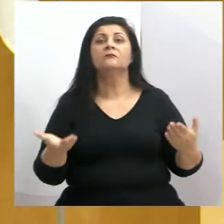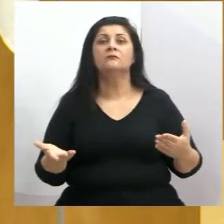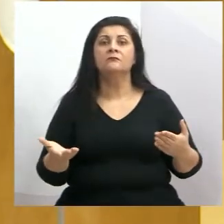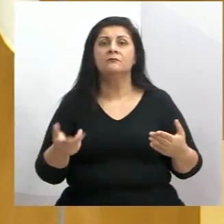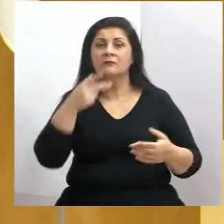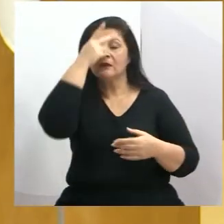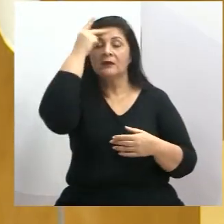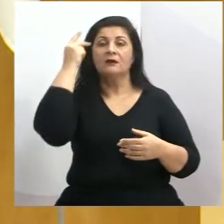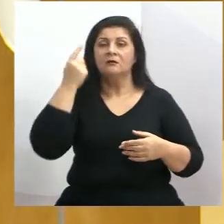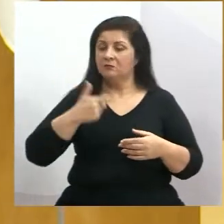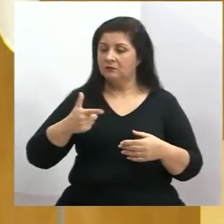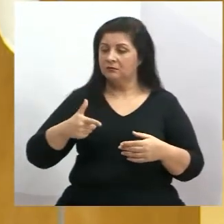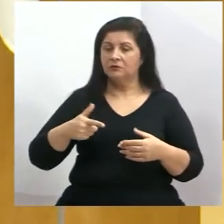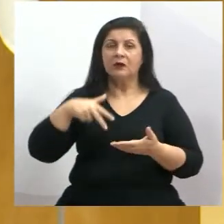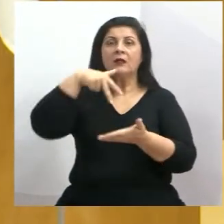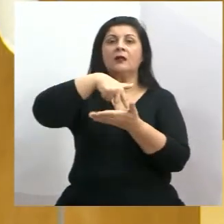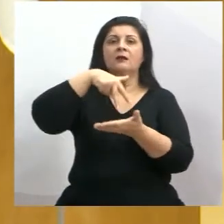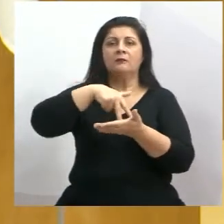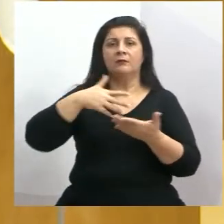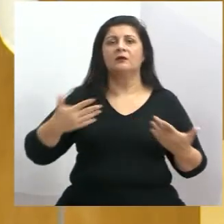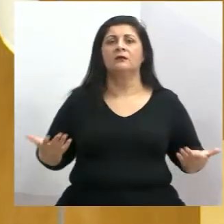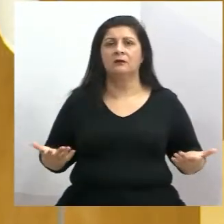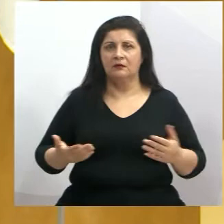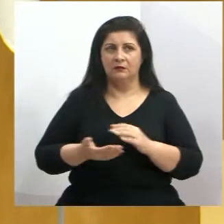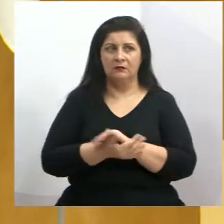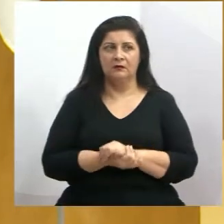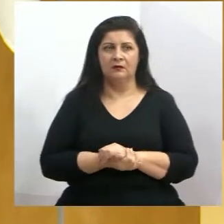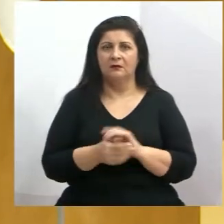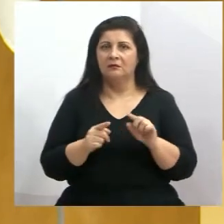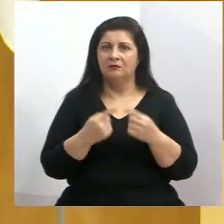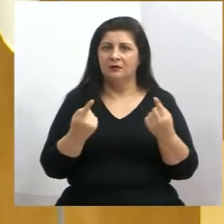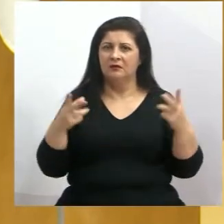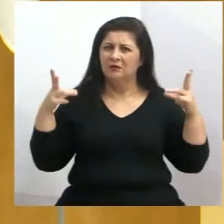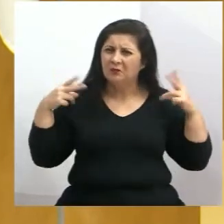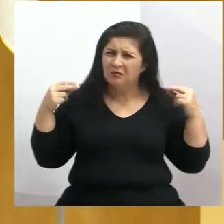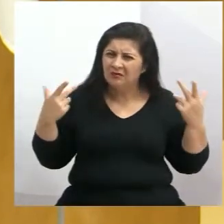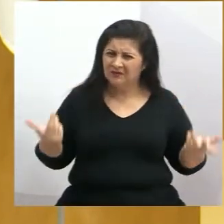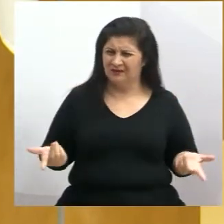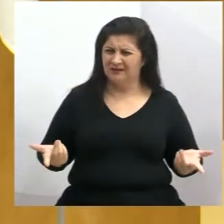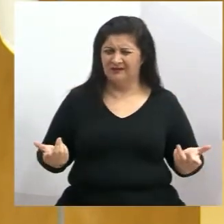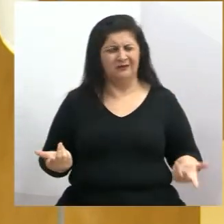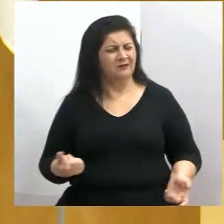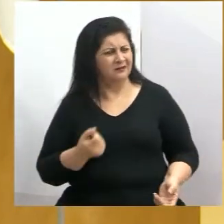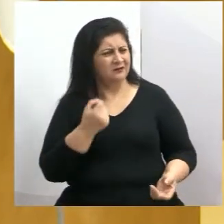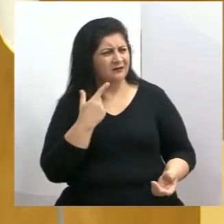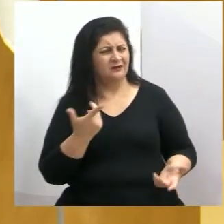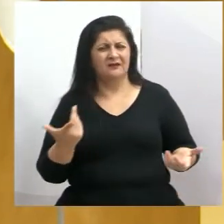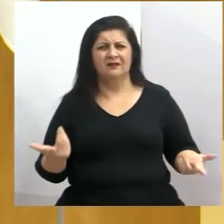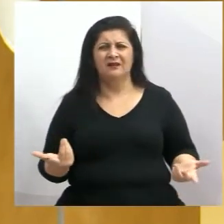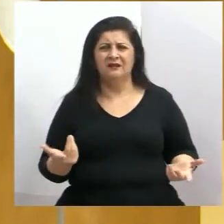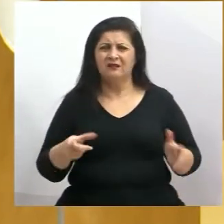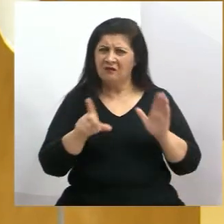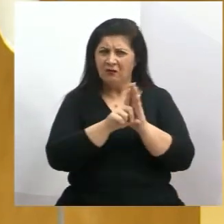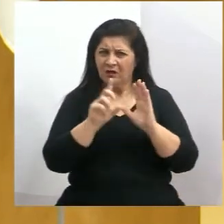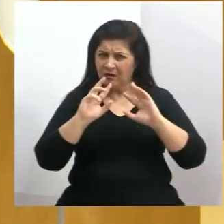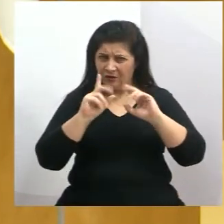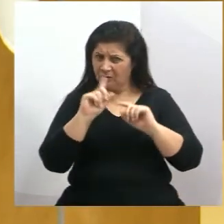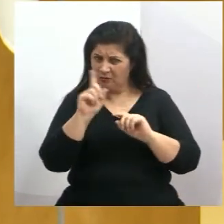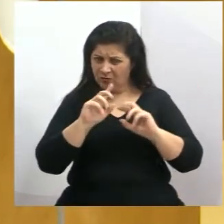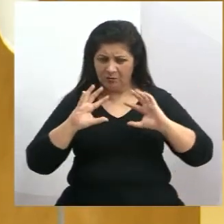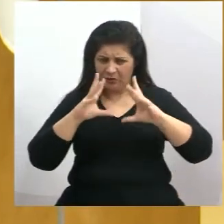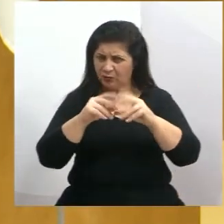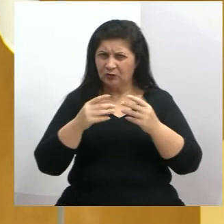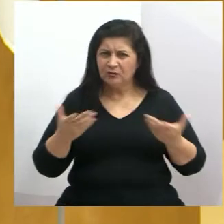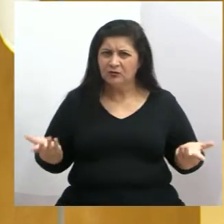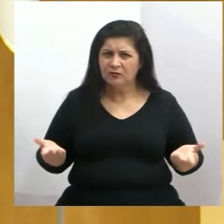alguma coisa com as pessoas que estão em pé. Agora o motorista... Você vê que contradição que as nossas leis no nosso país? Eu que